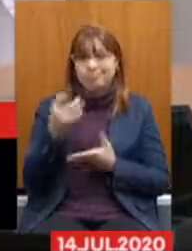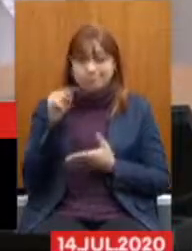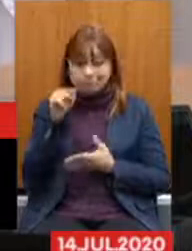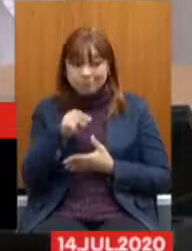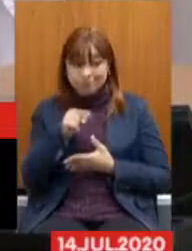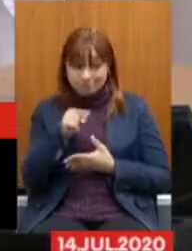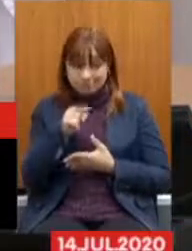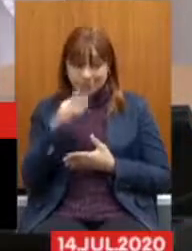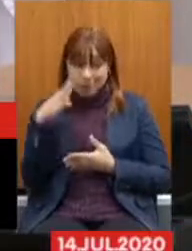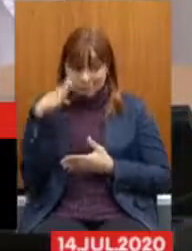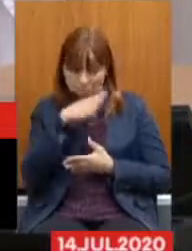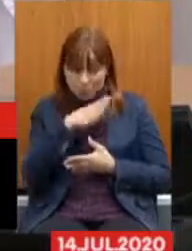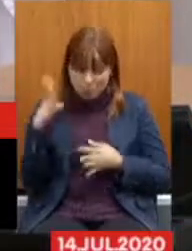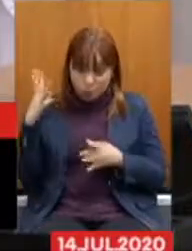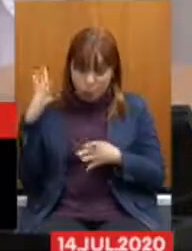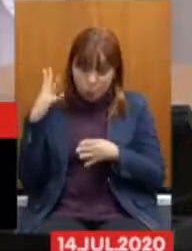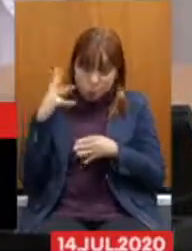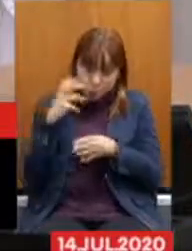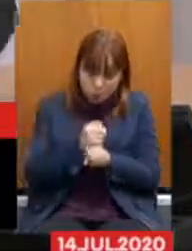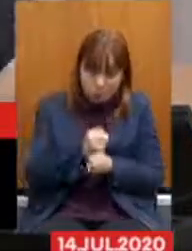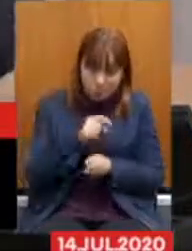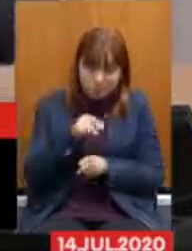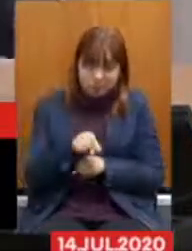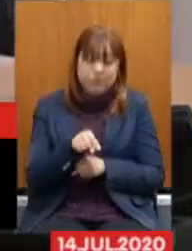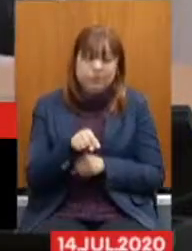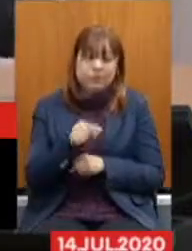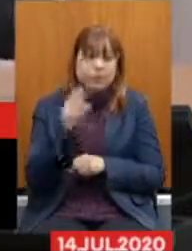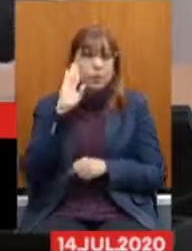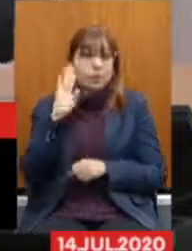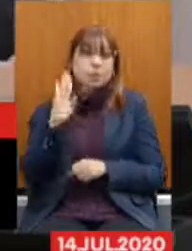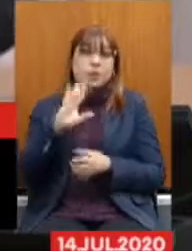esqueça, principalmente, a reforma administrativa.